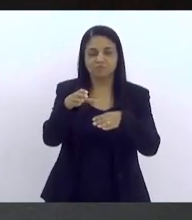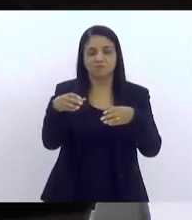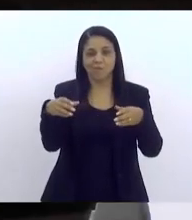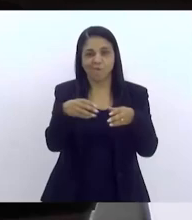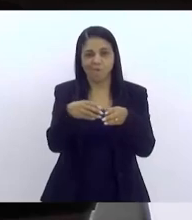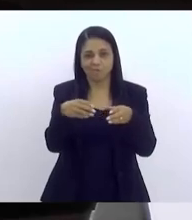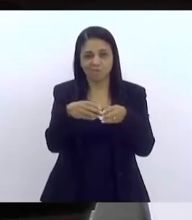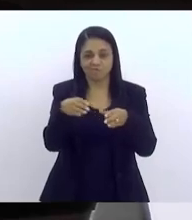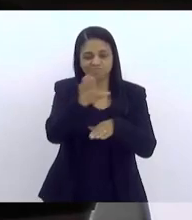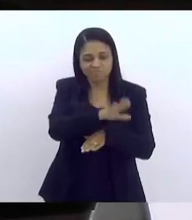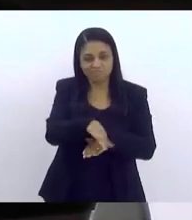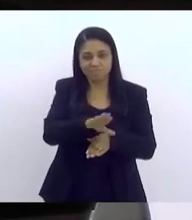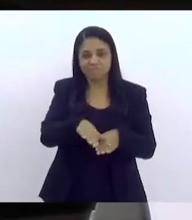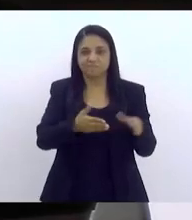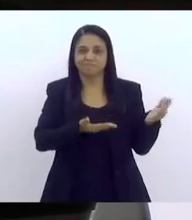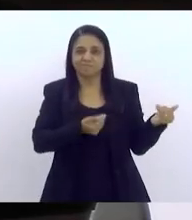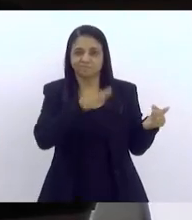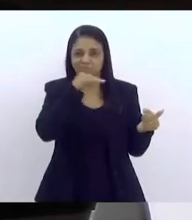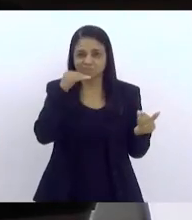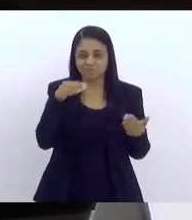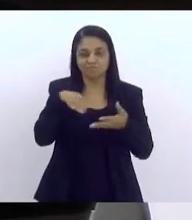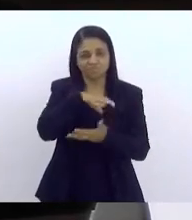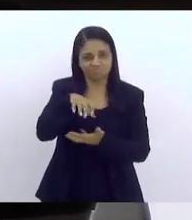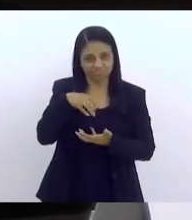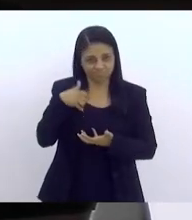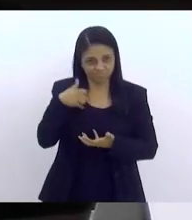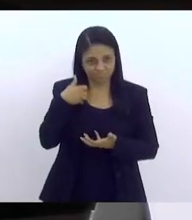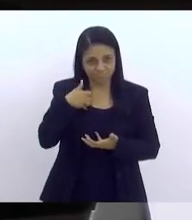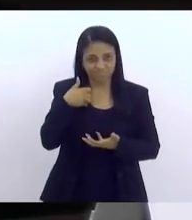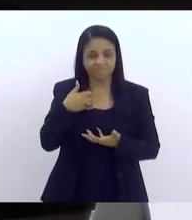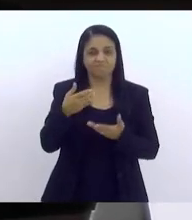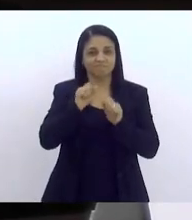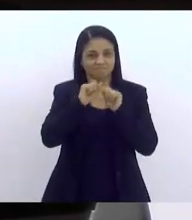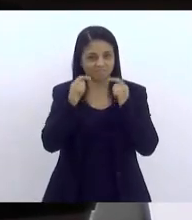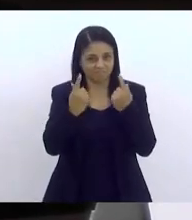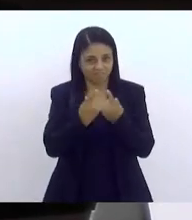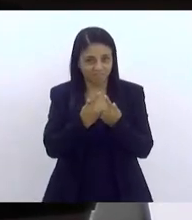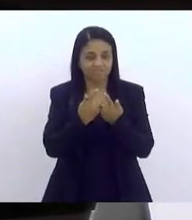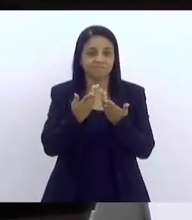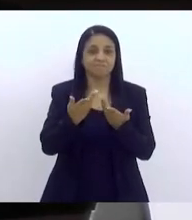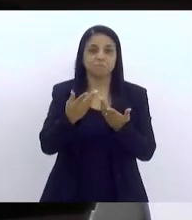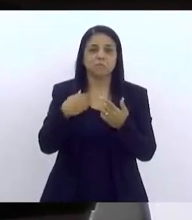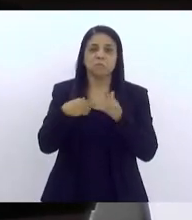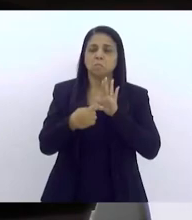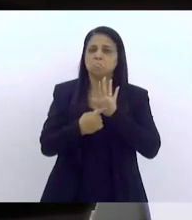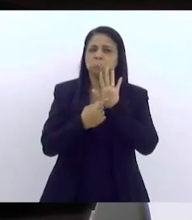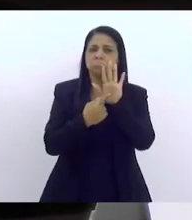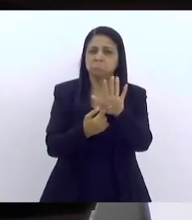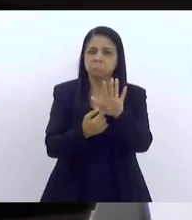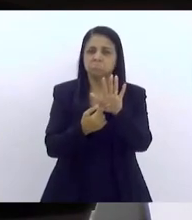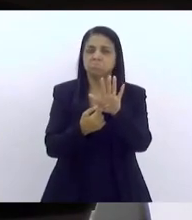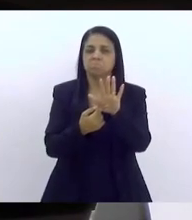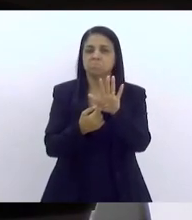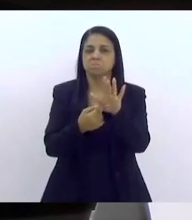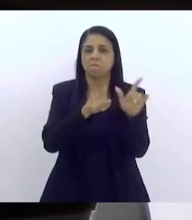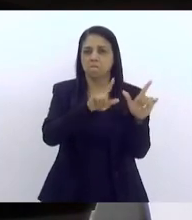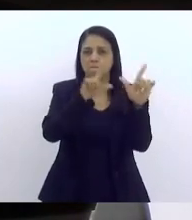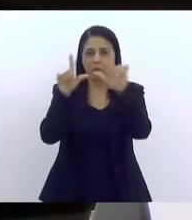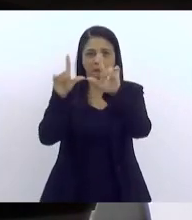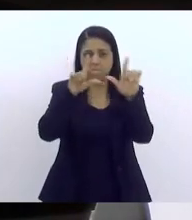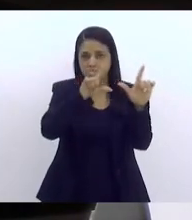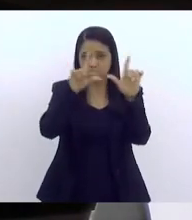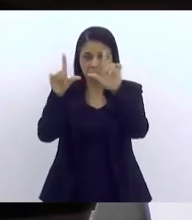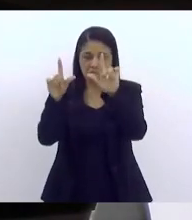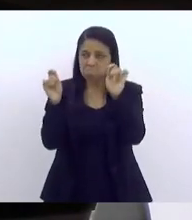Criança, Adolescente e Idoso da casa. Eu trouxe uma apresentação que eu queria ver se a